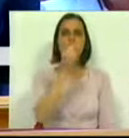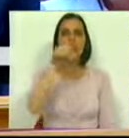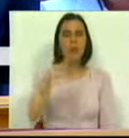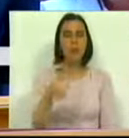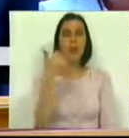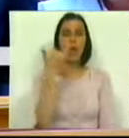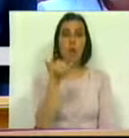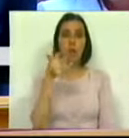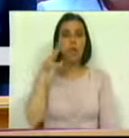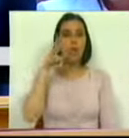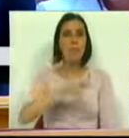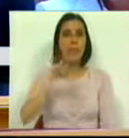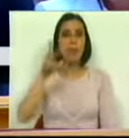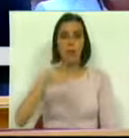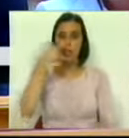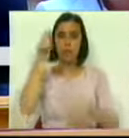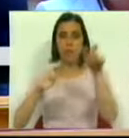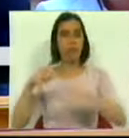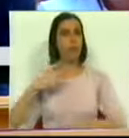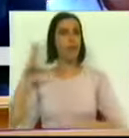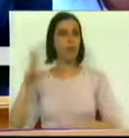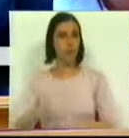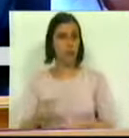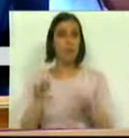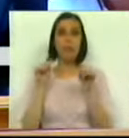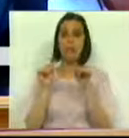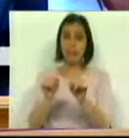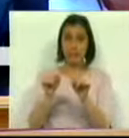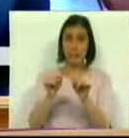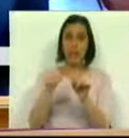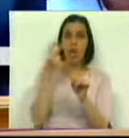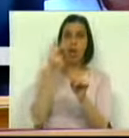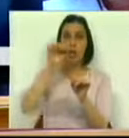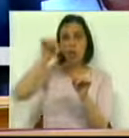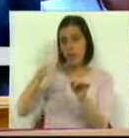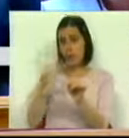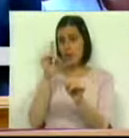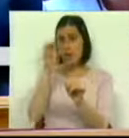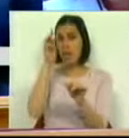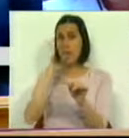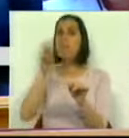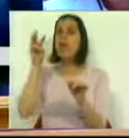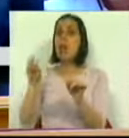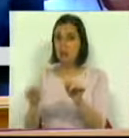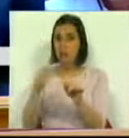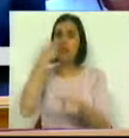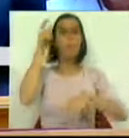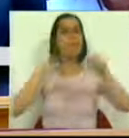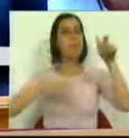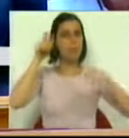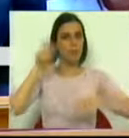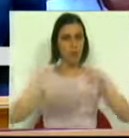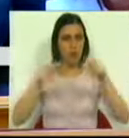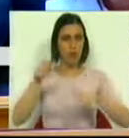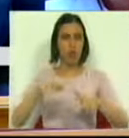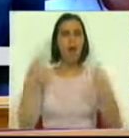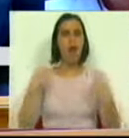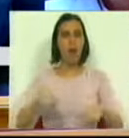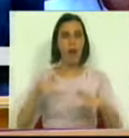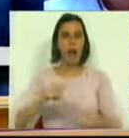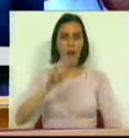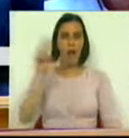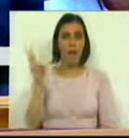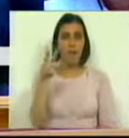,2 milhões de portugueses. Destes, 2,6 milhões de pessoas sofrem de